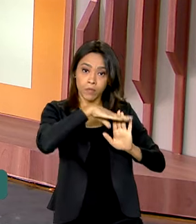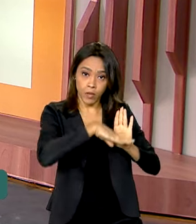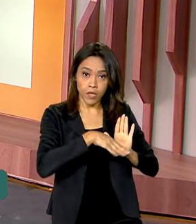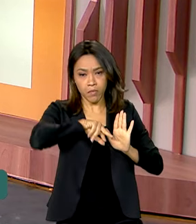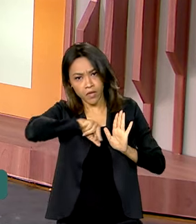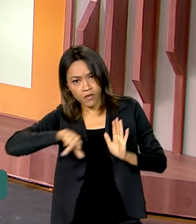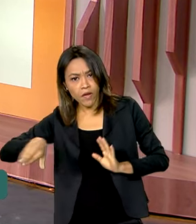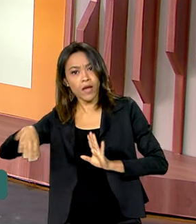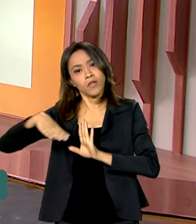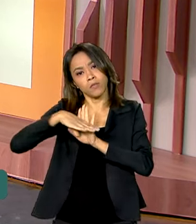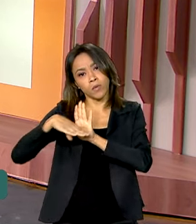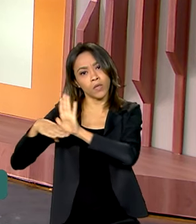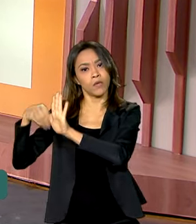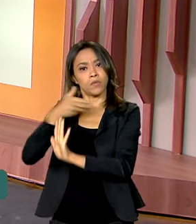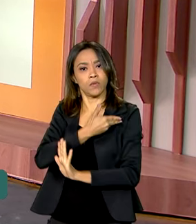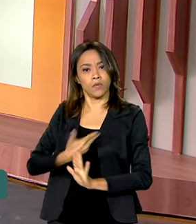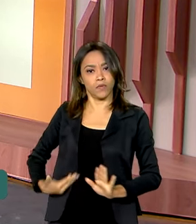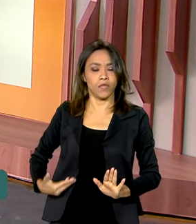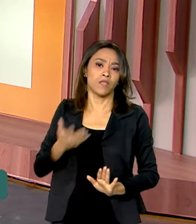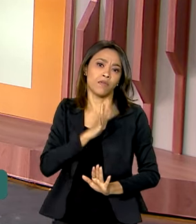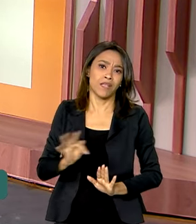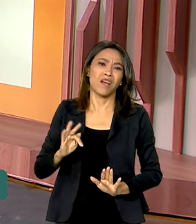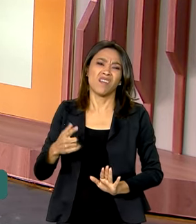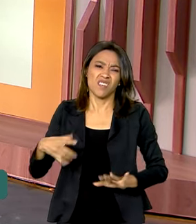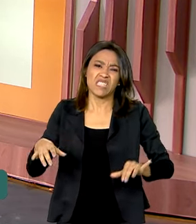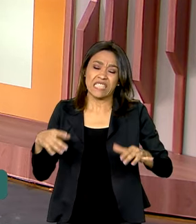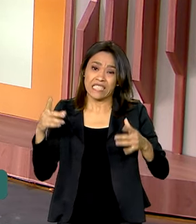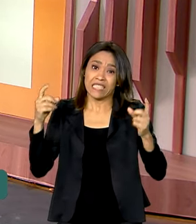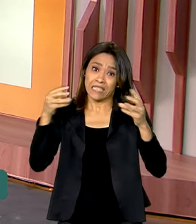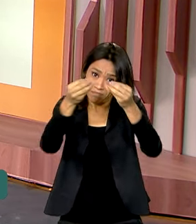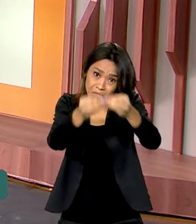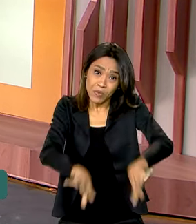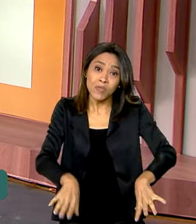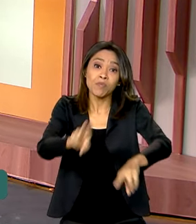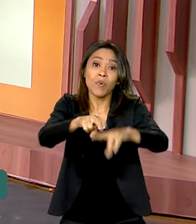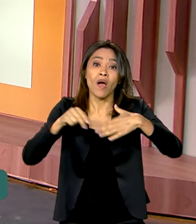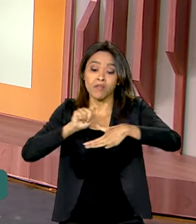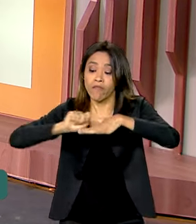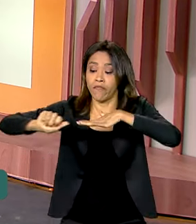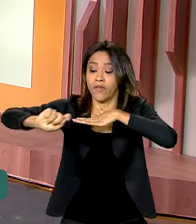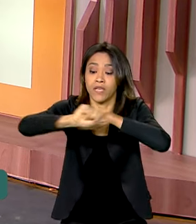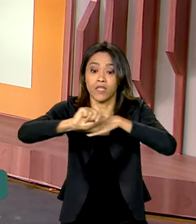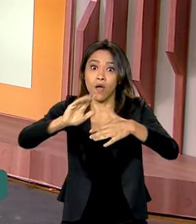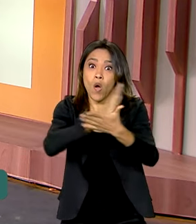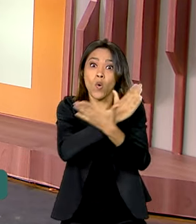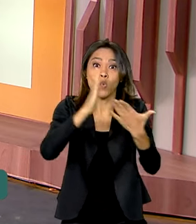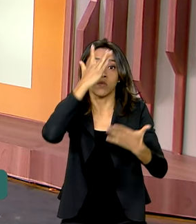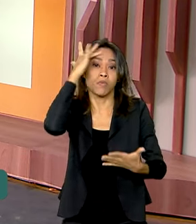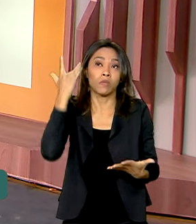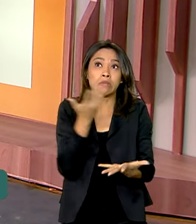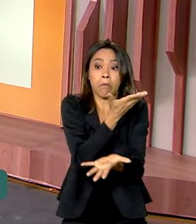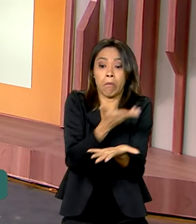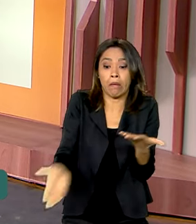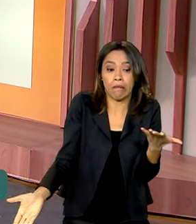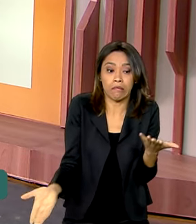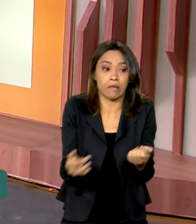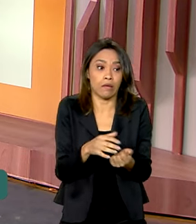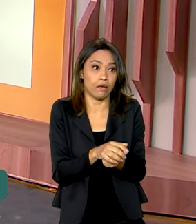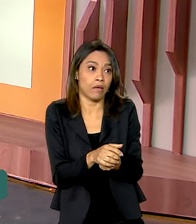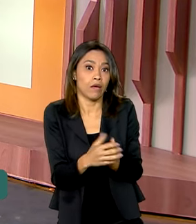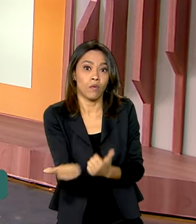do governo federal, veio sofrendo com as fake news. Algumas pessoas tinham medo, por exemplo, de perder benefícios sociais,